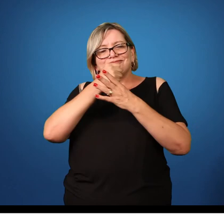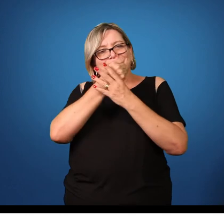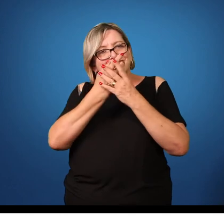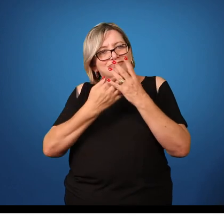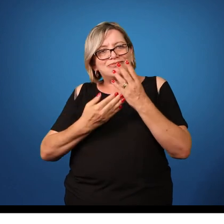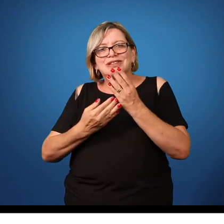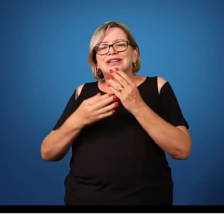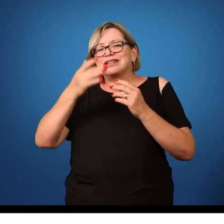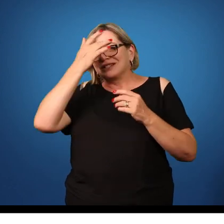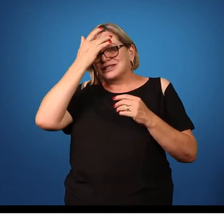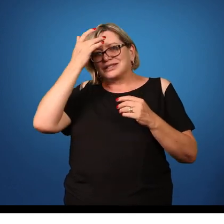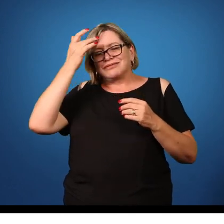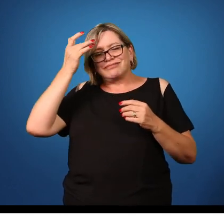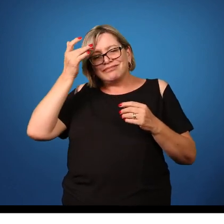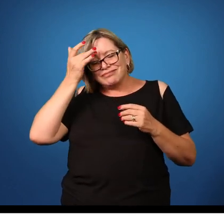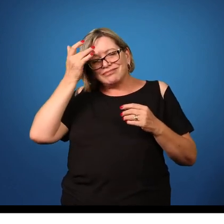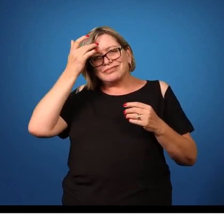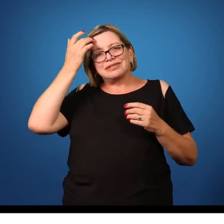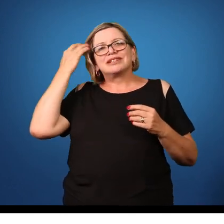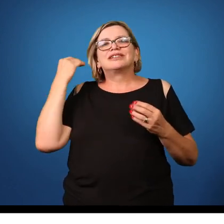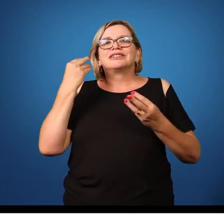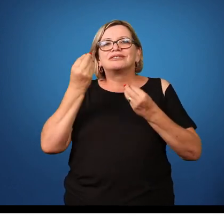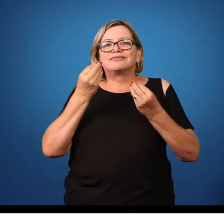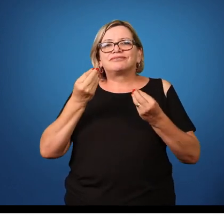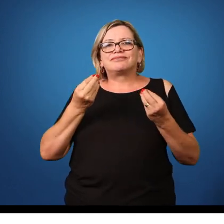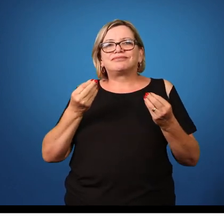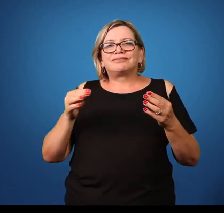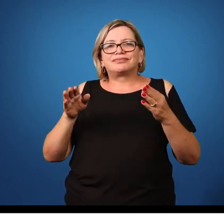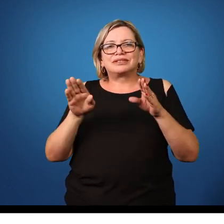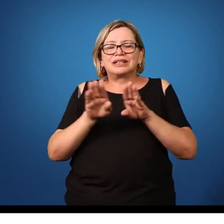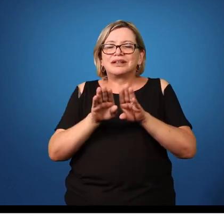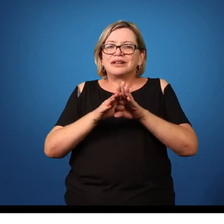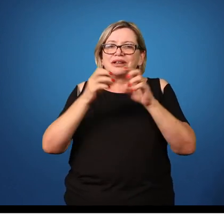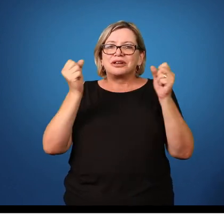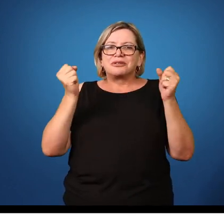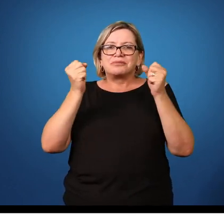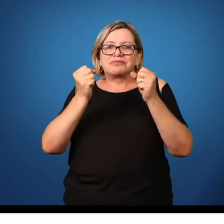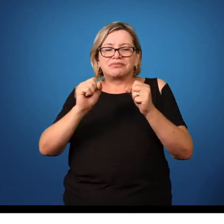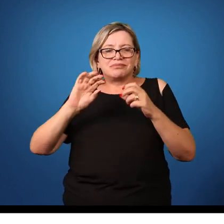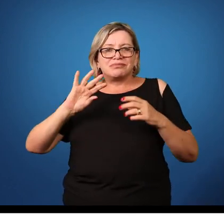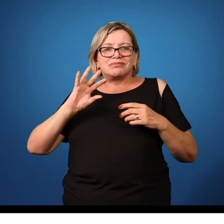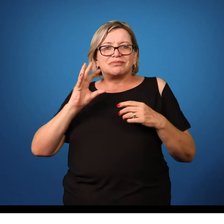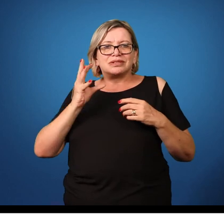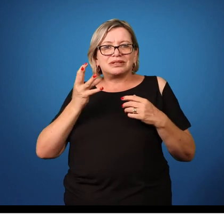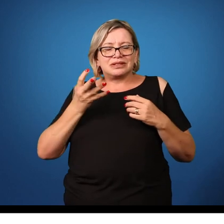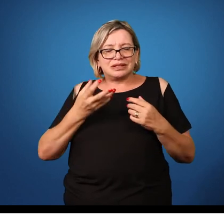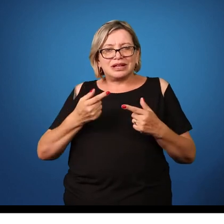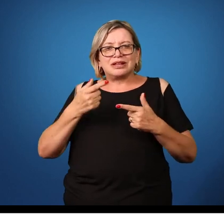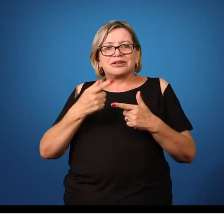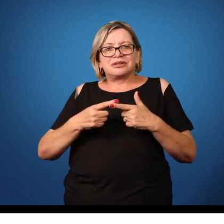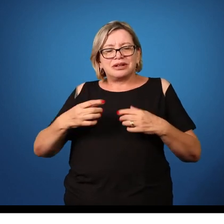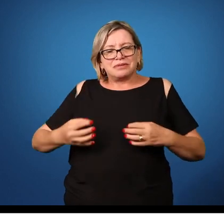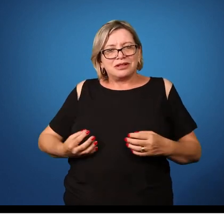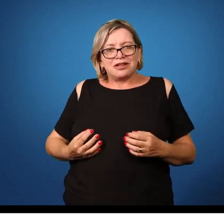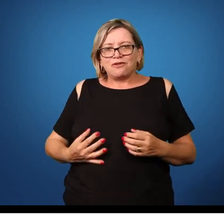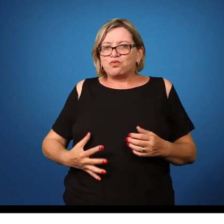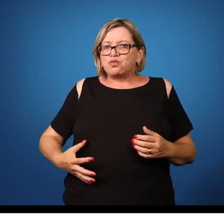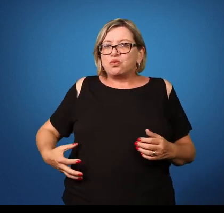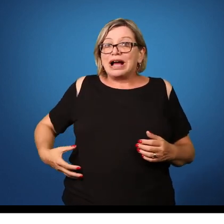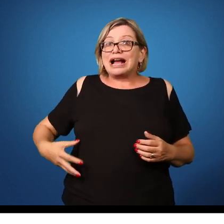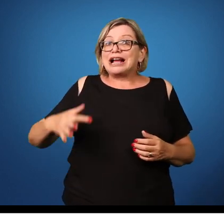em algumas veias artérias do hospedeiro humano e aí pode causar consequências em órgãos como principalmente o fígado